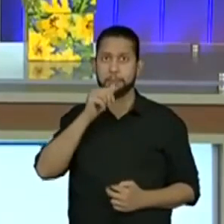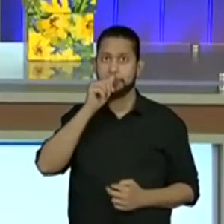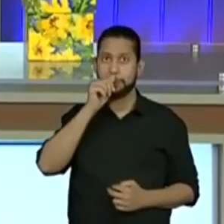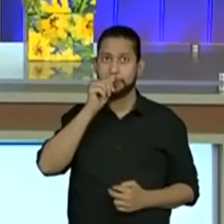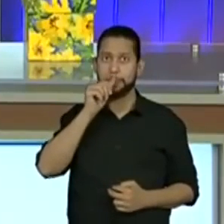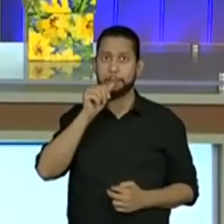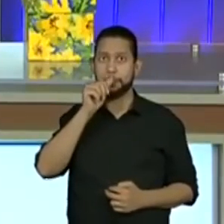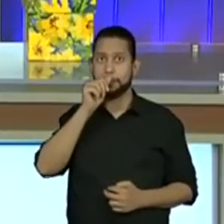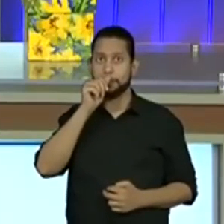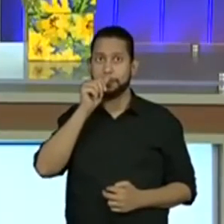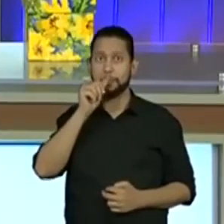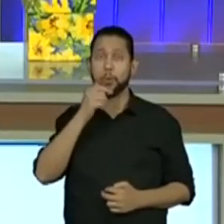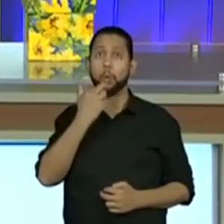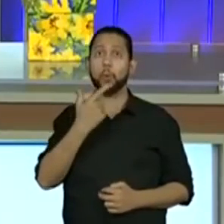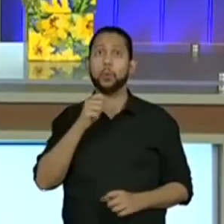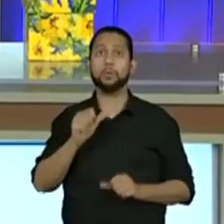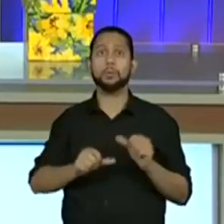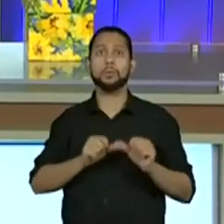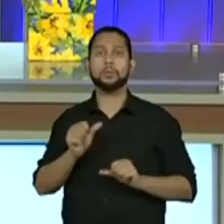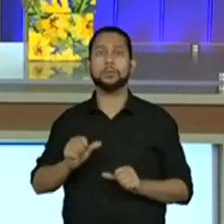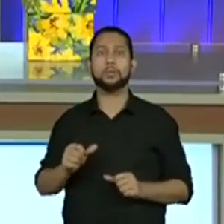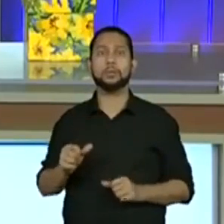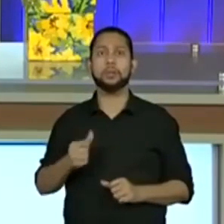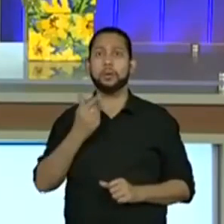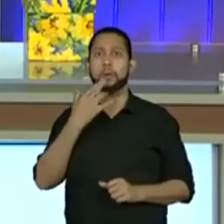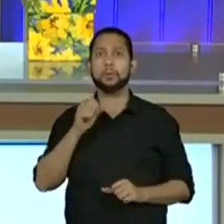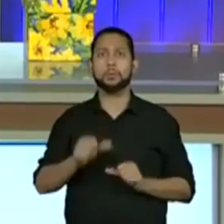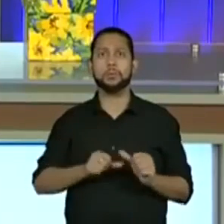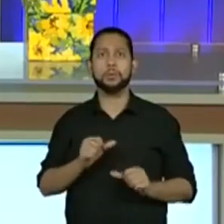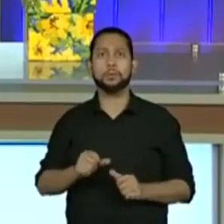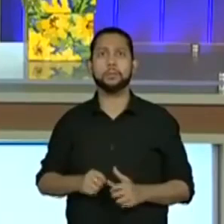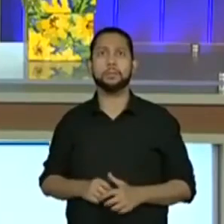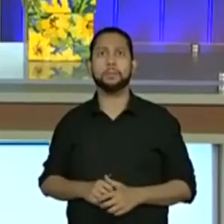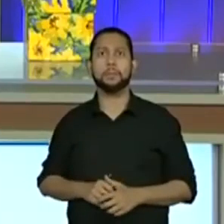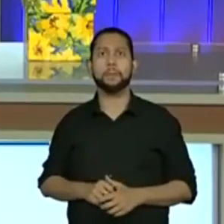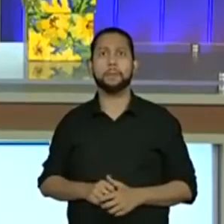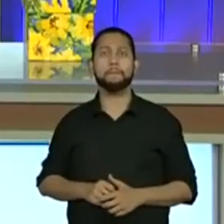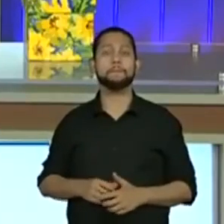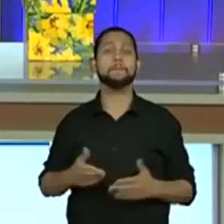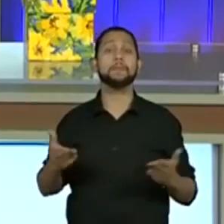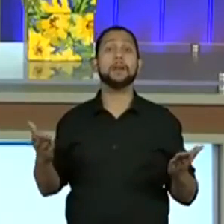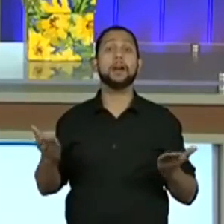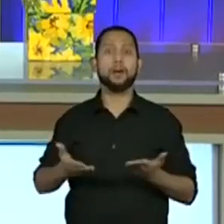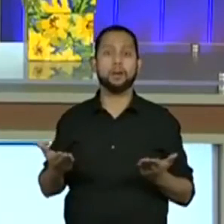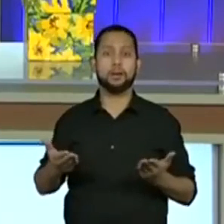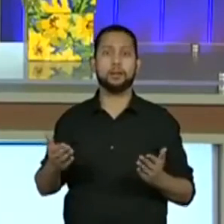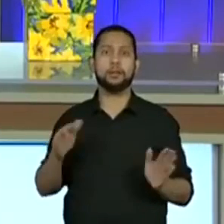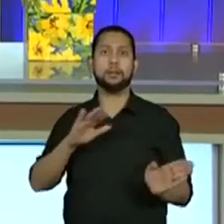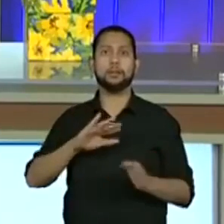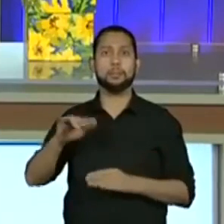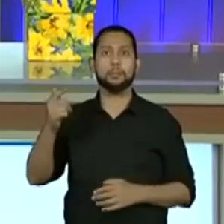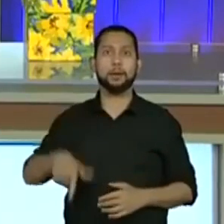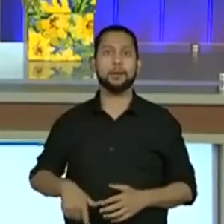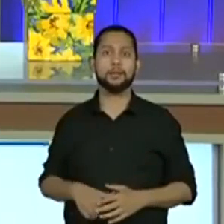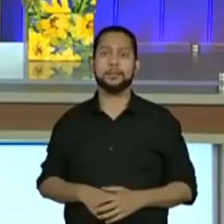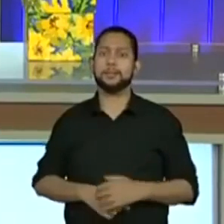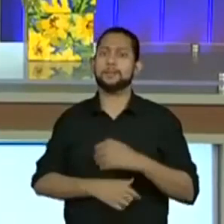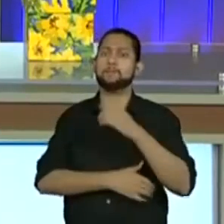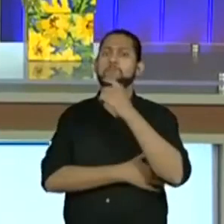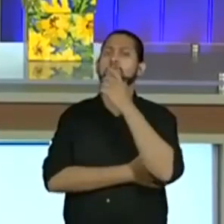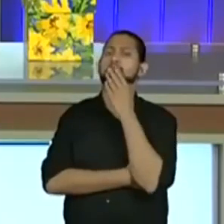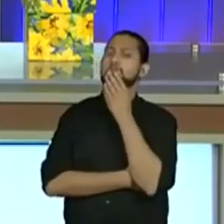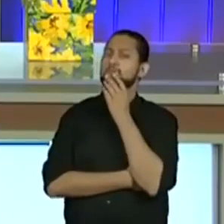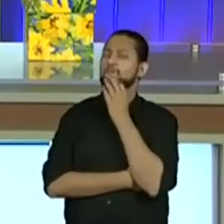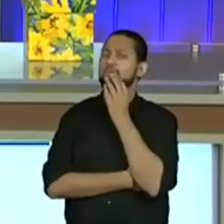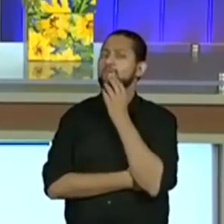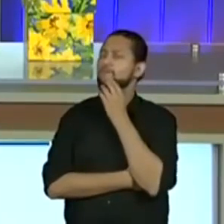percebi isso. Vou trocar a cor da caneta, galera. Pode deixar. Vamos agora para a nossa próxima telinha. Agora